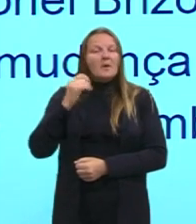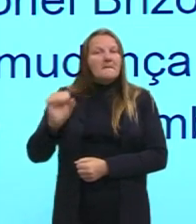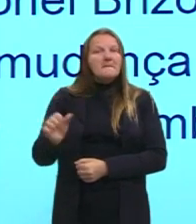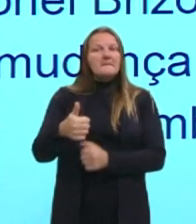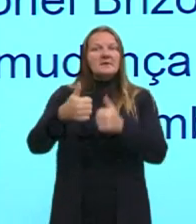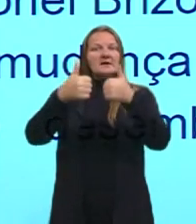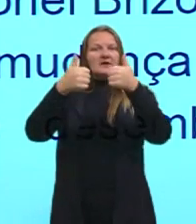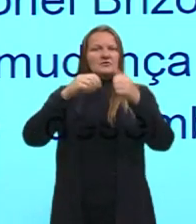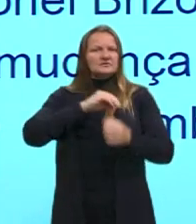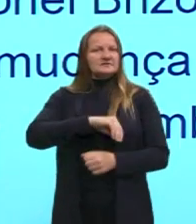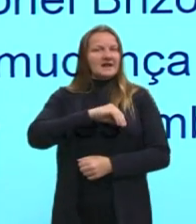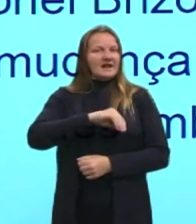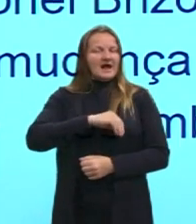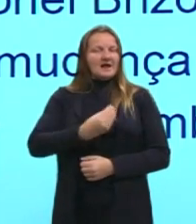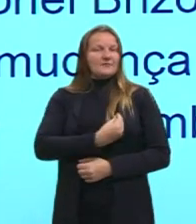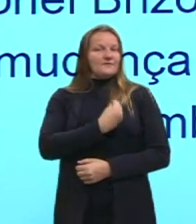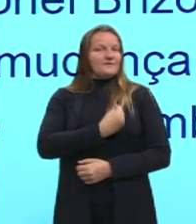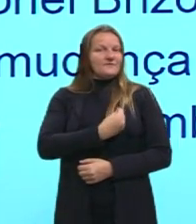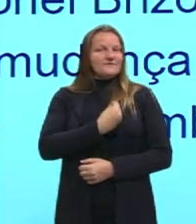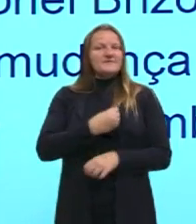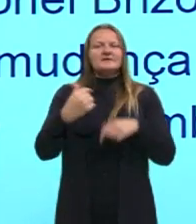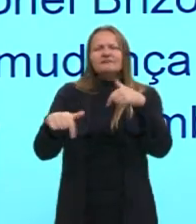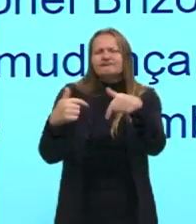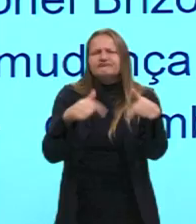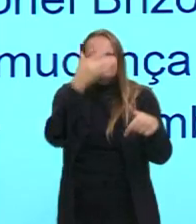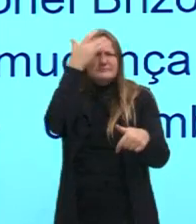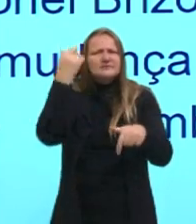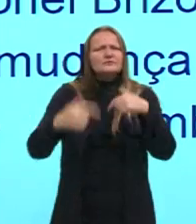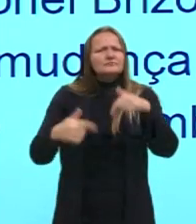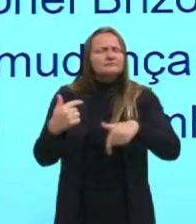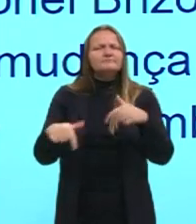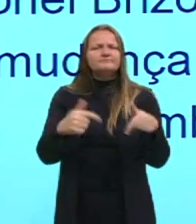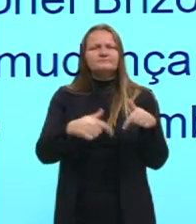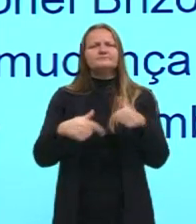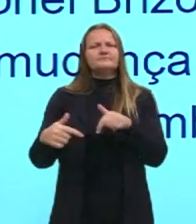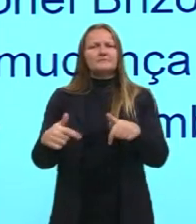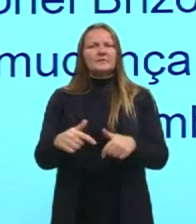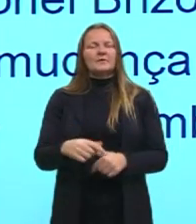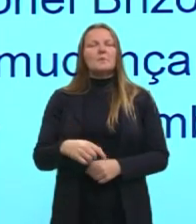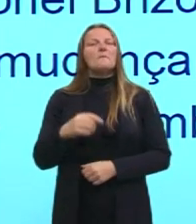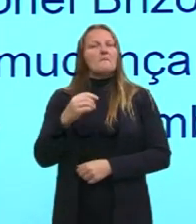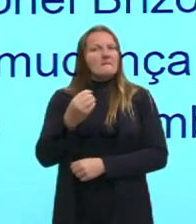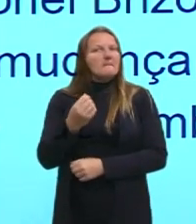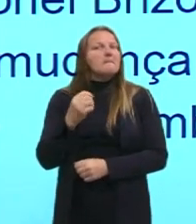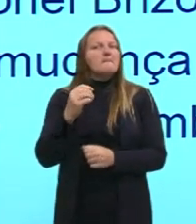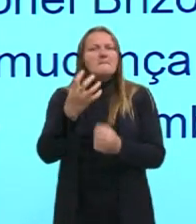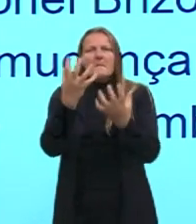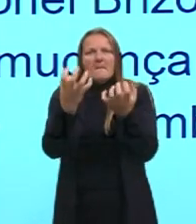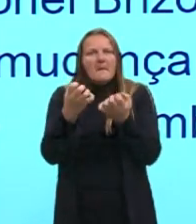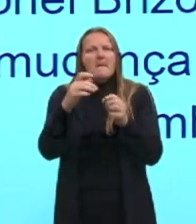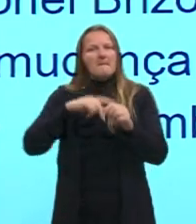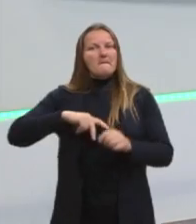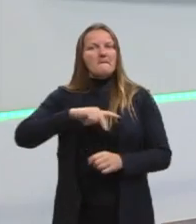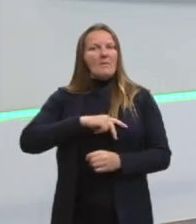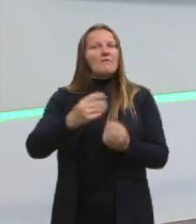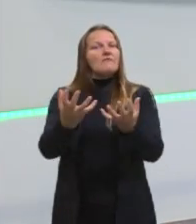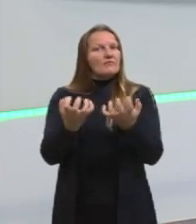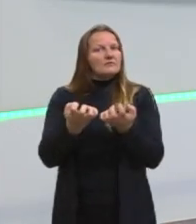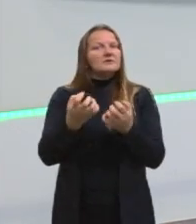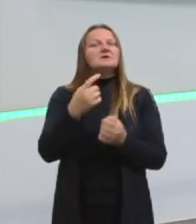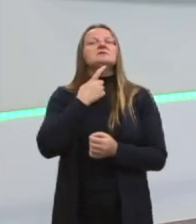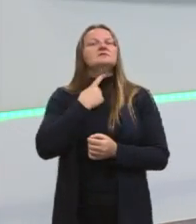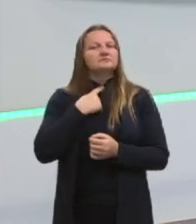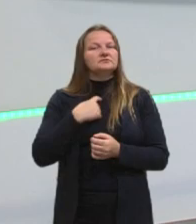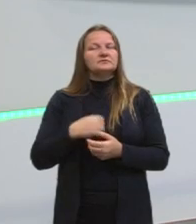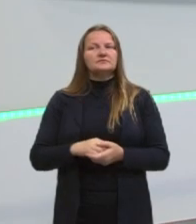o salário, a condição de vida dos trabalhadores. Então, ele era muito aceito pelo povo. A gente não